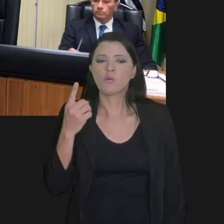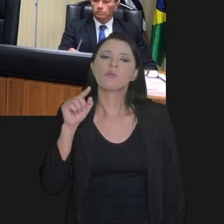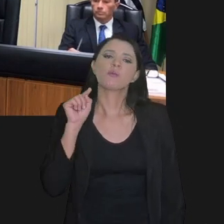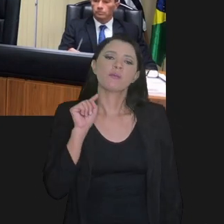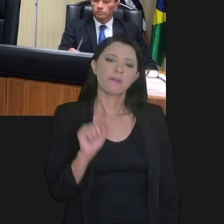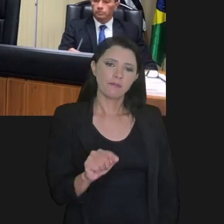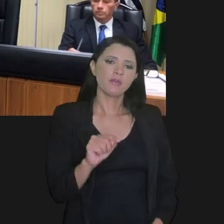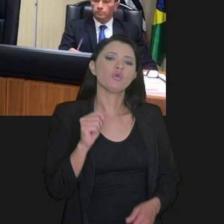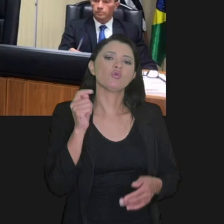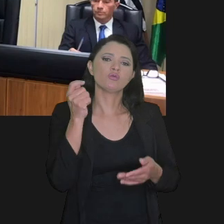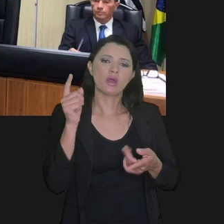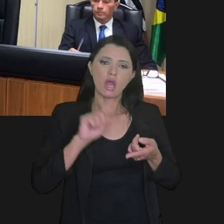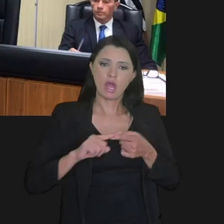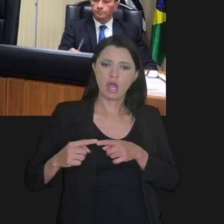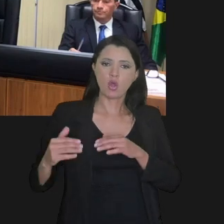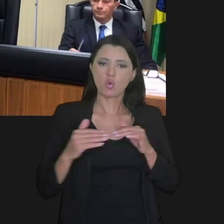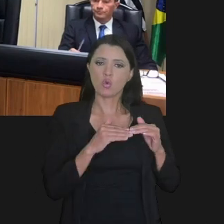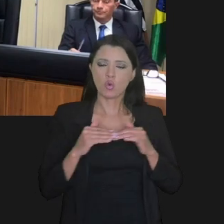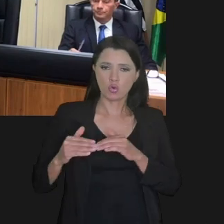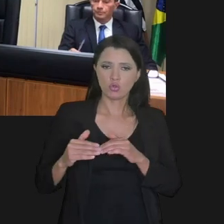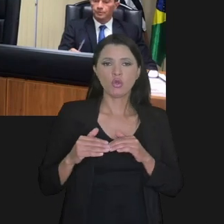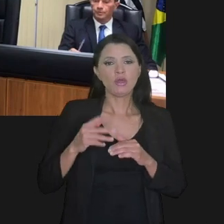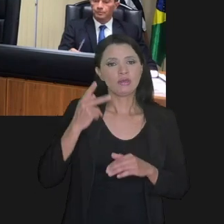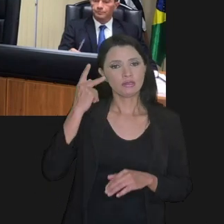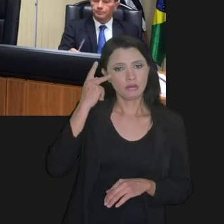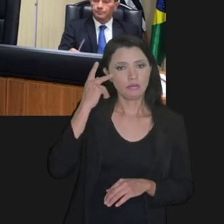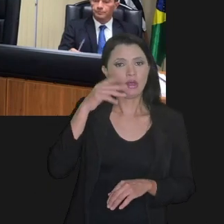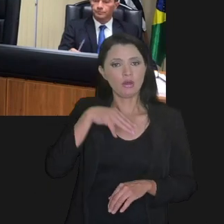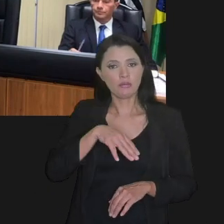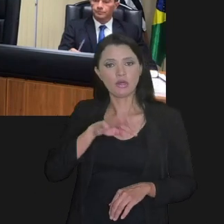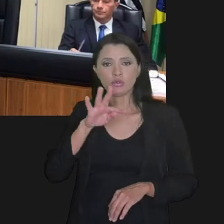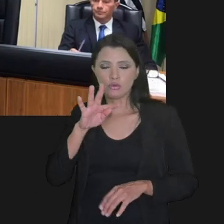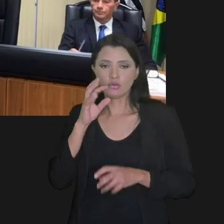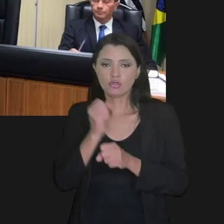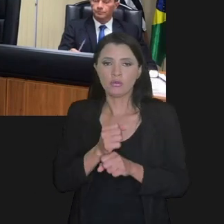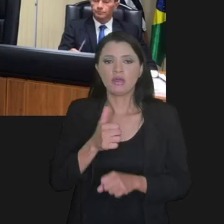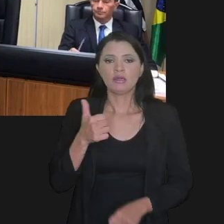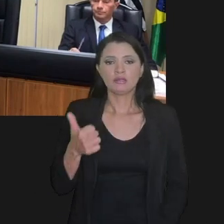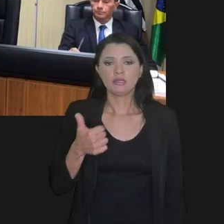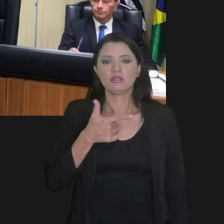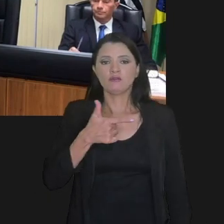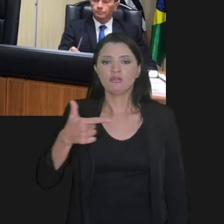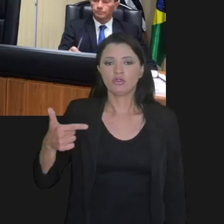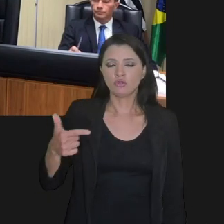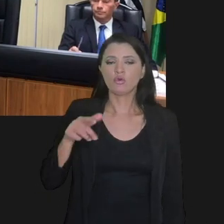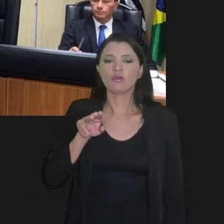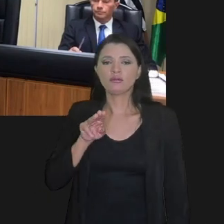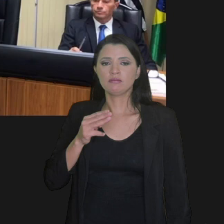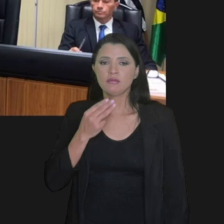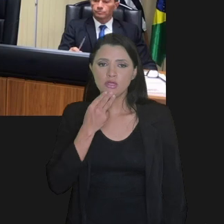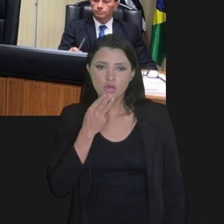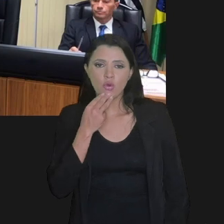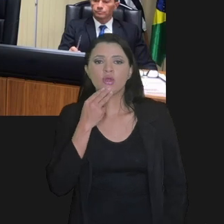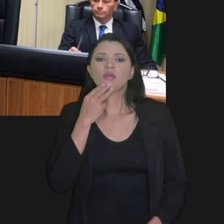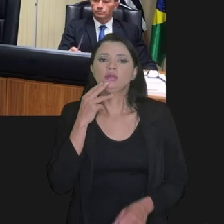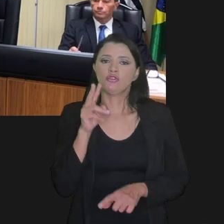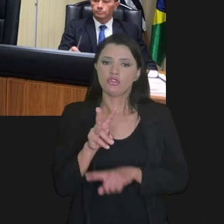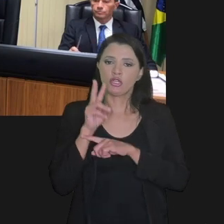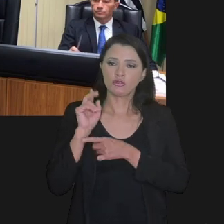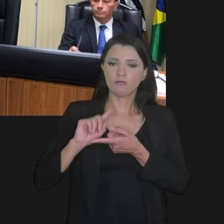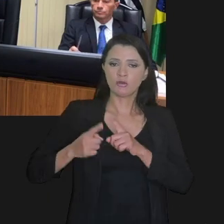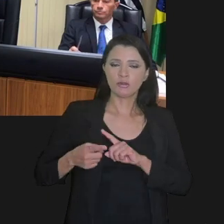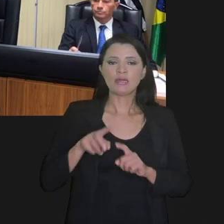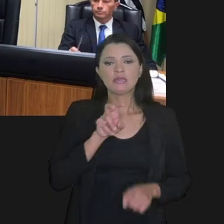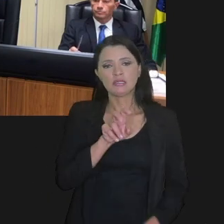inscrições transacionadas. Só no âmbito da terceira região, São Paulo e Mato Grosso do Sul, são 122 bilhões de créditos